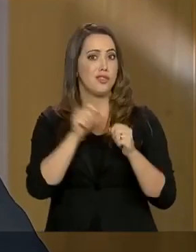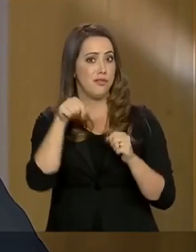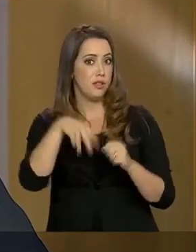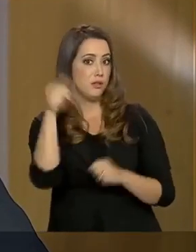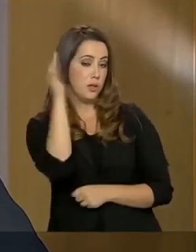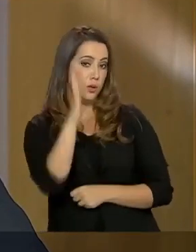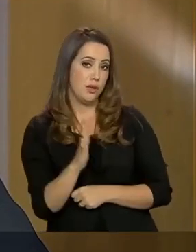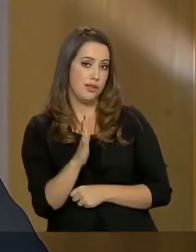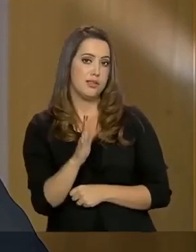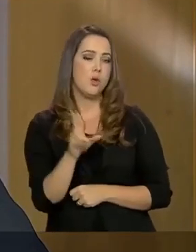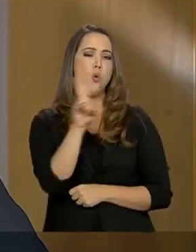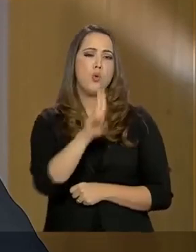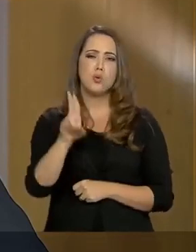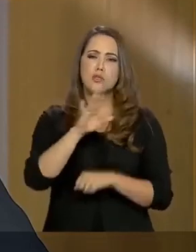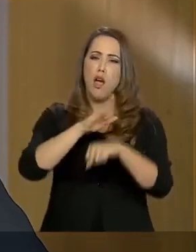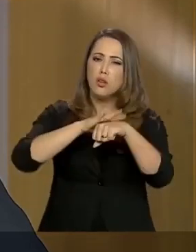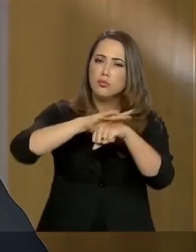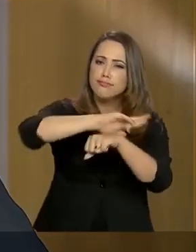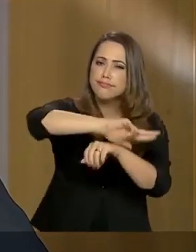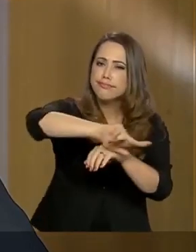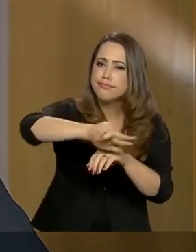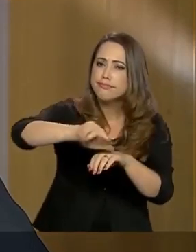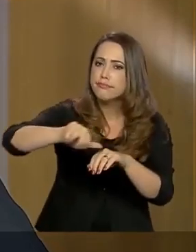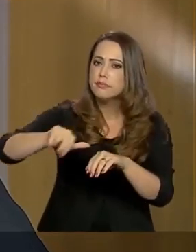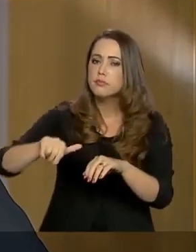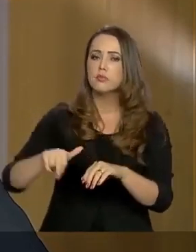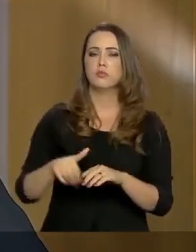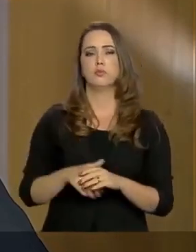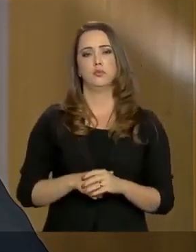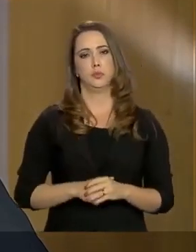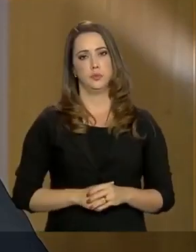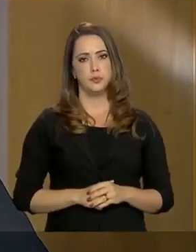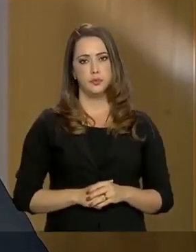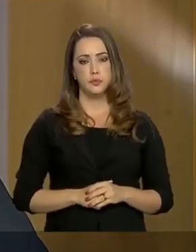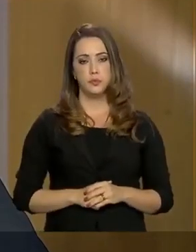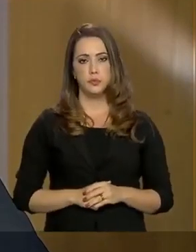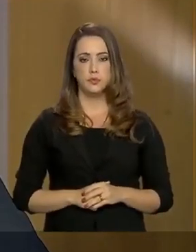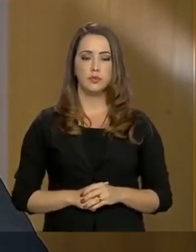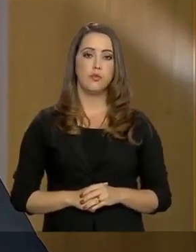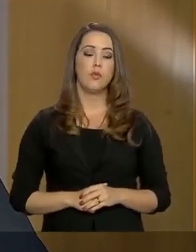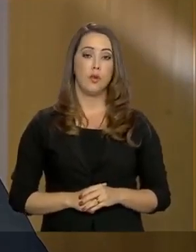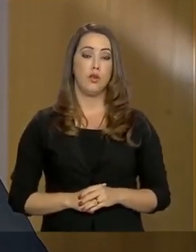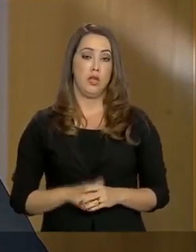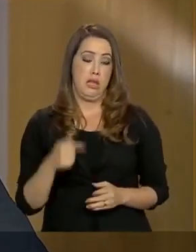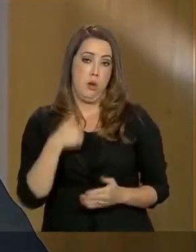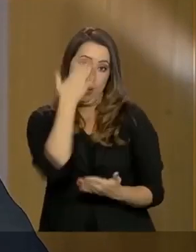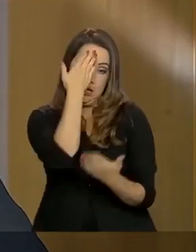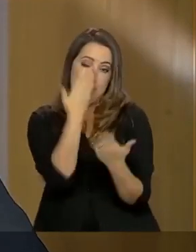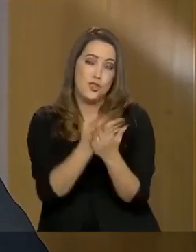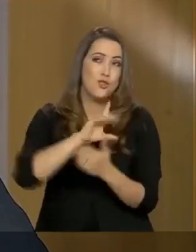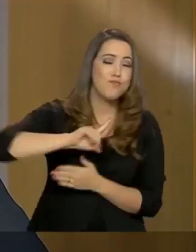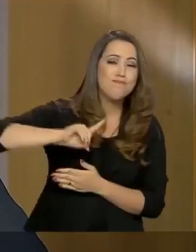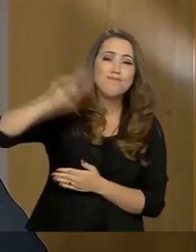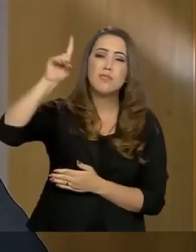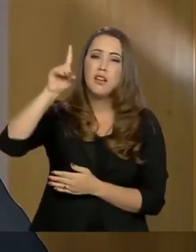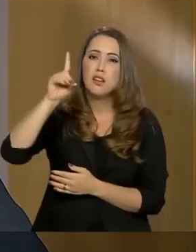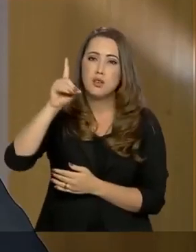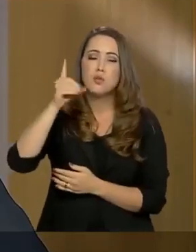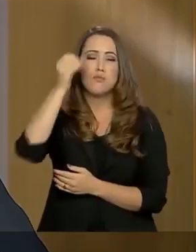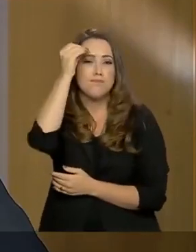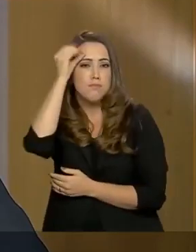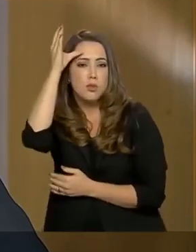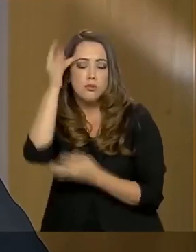Brasil, largamente utilizado no combate à malária, ao lúpus e à artrite. Acredito em Deus, que